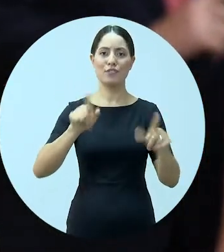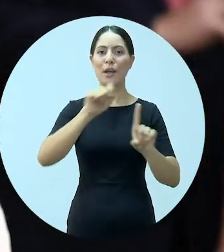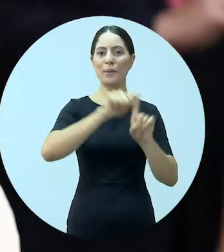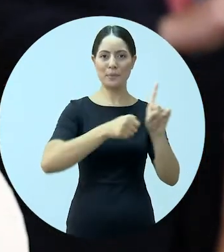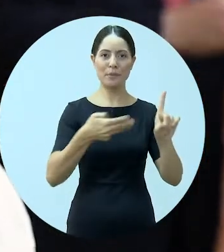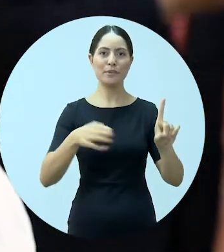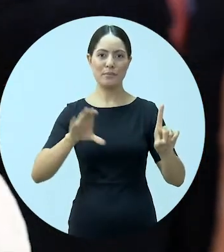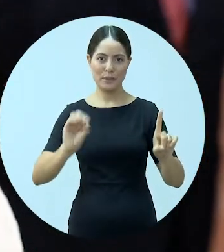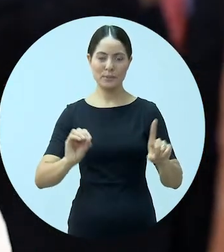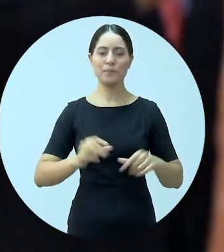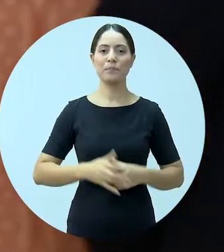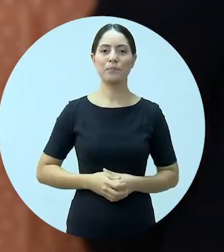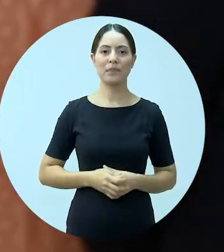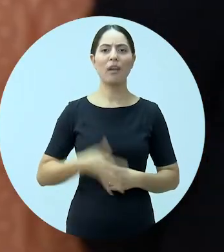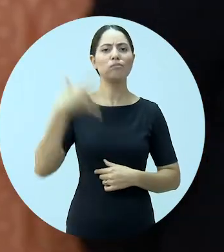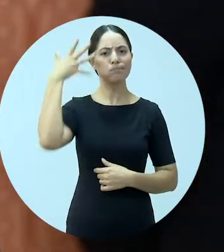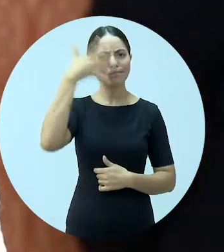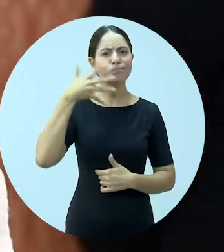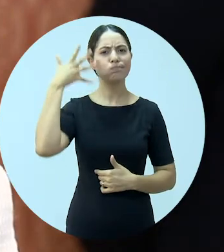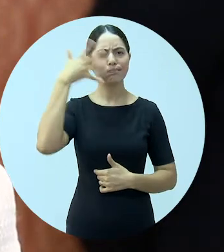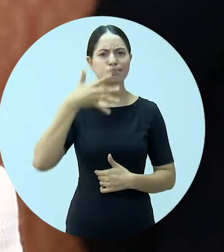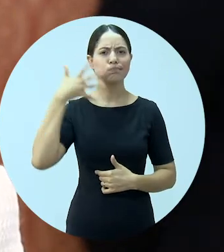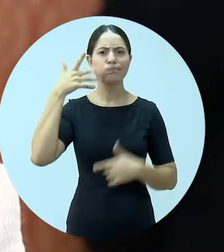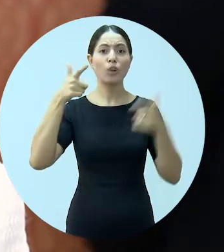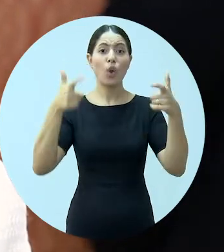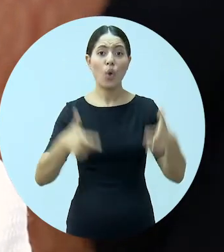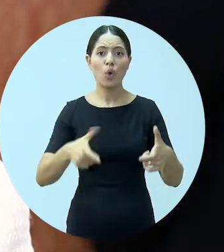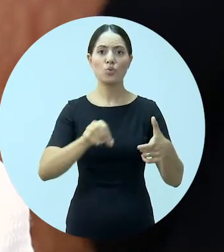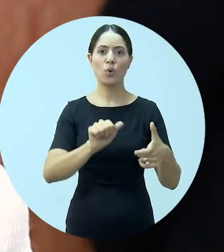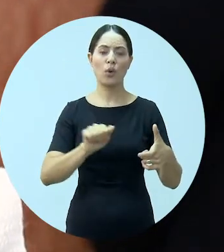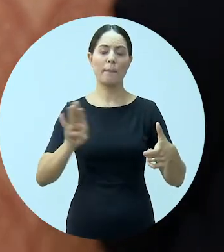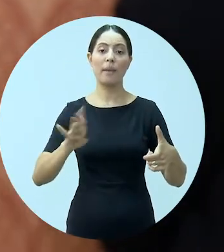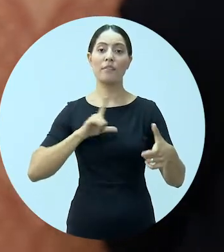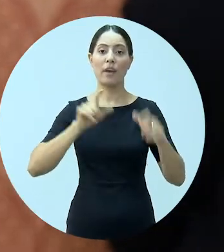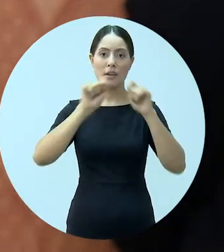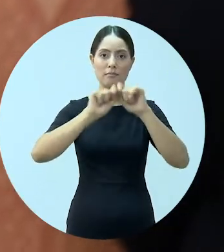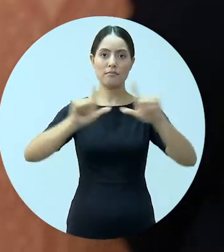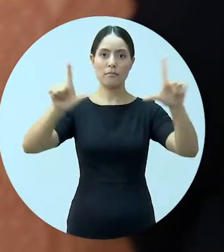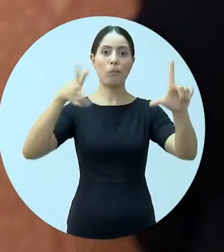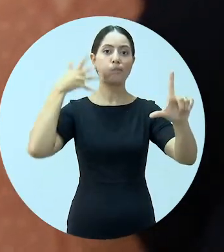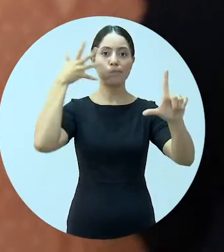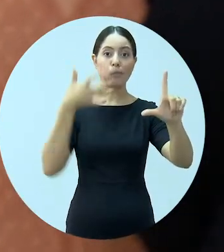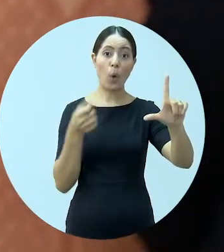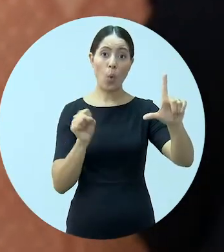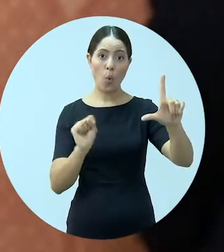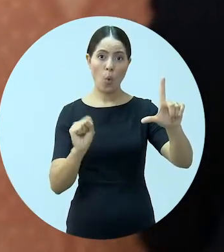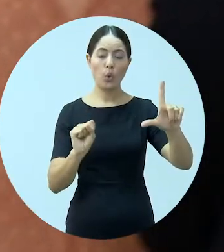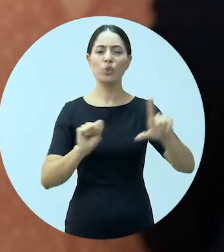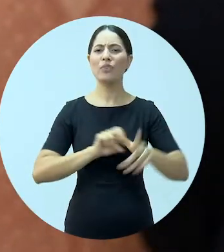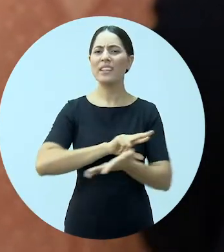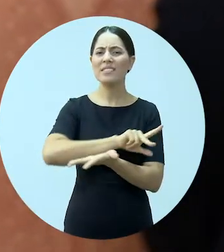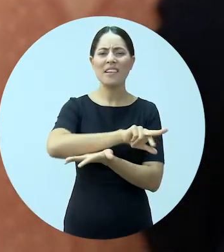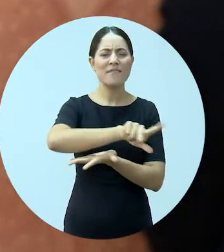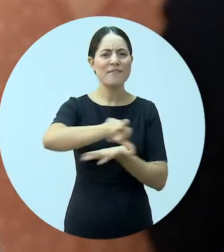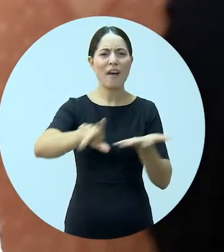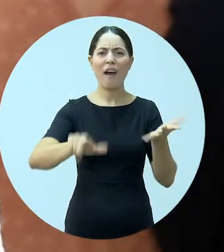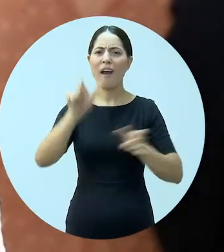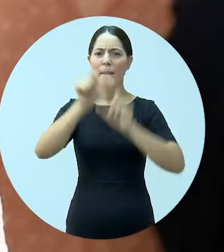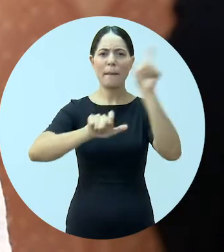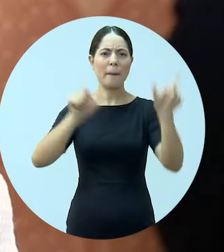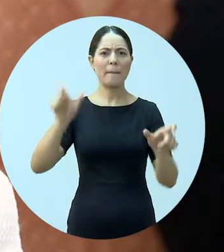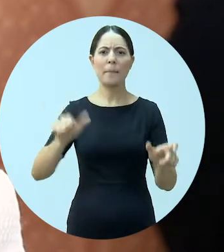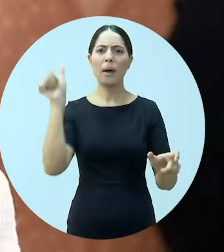programadas para o mês de março. Fazer palestras na Auditória da OAB, oito painéis, onde vamos ter várias